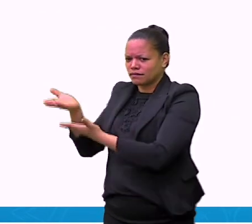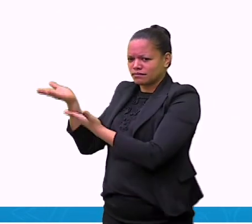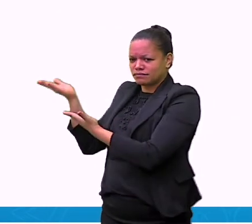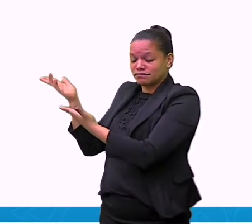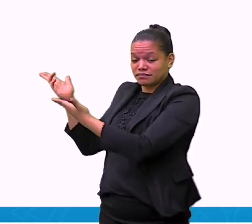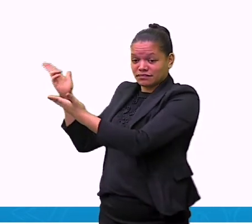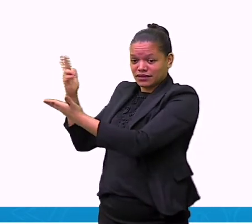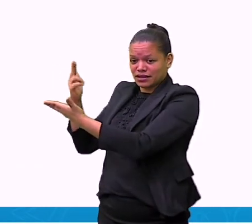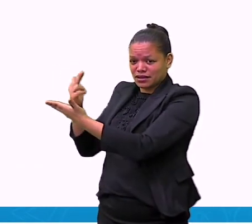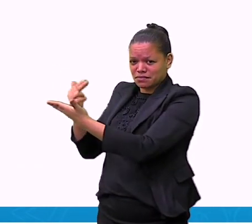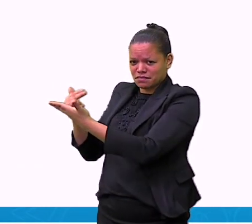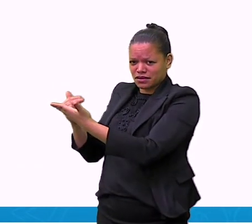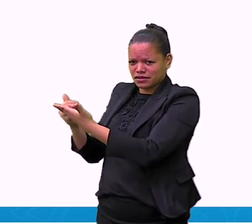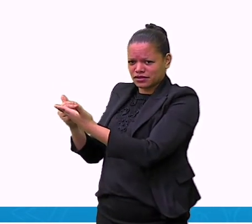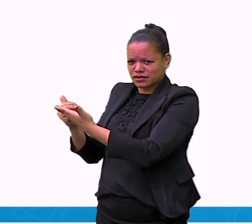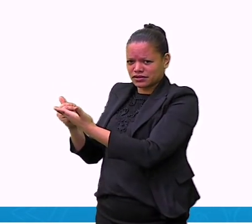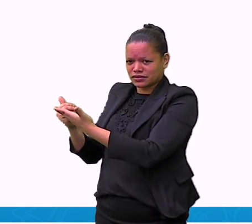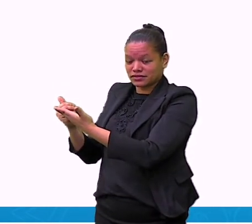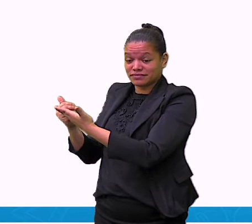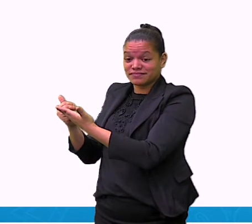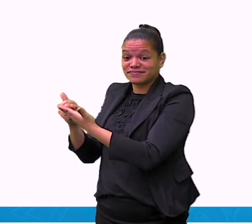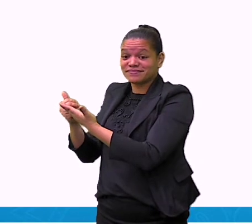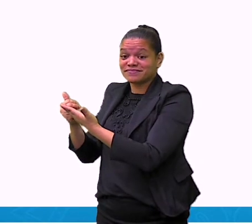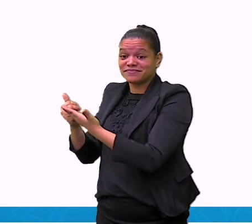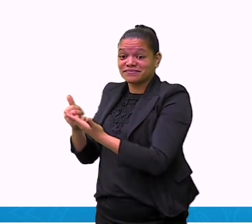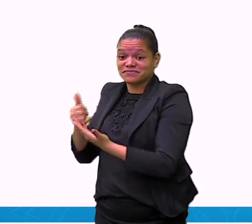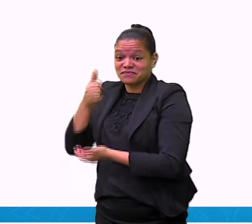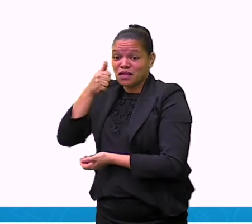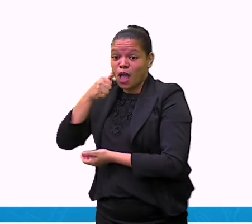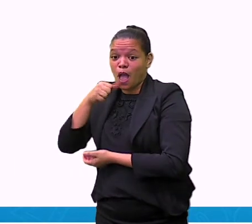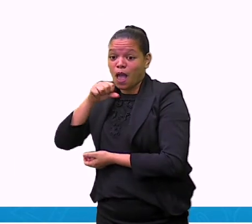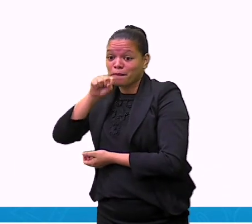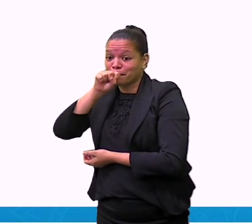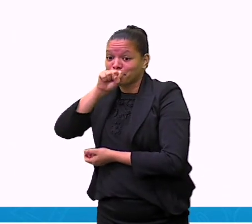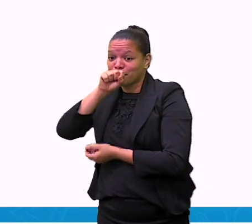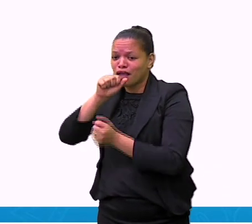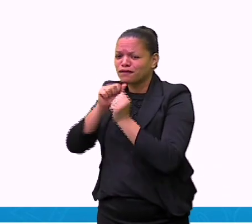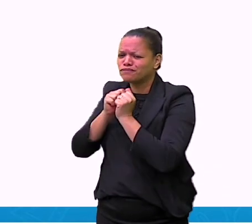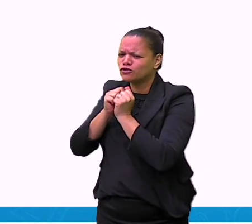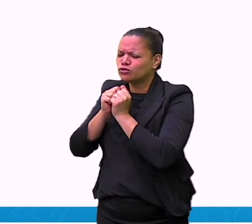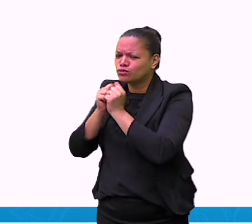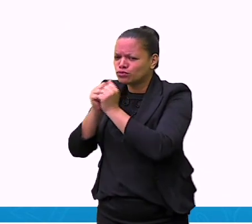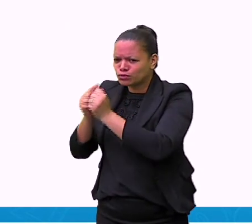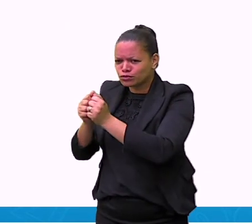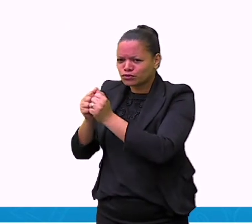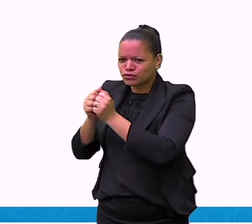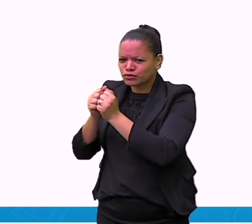seu lado é a mãe. Será que é a mãe? Você pensa assim também?